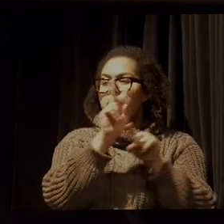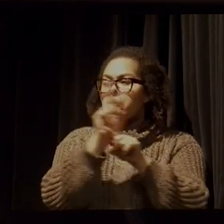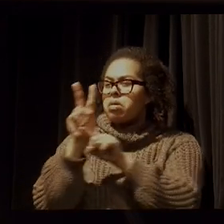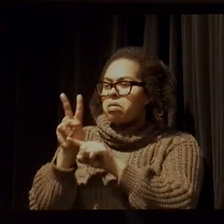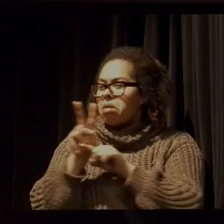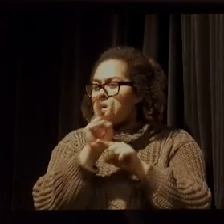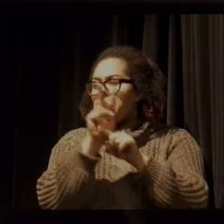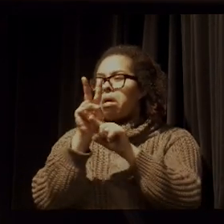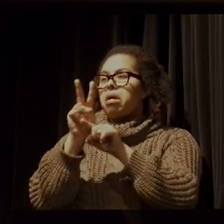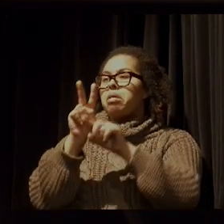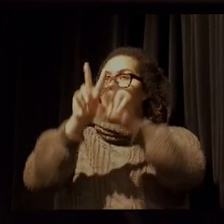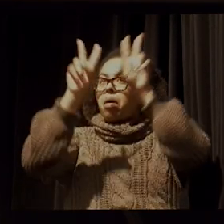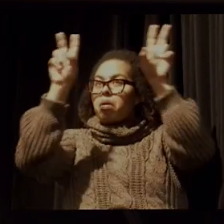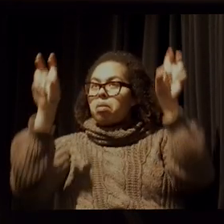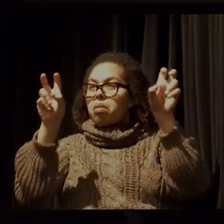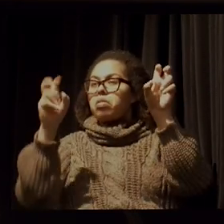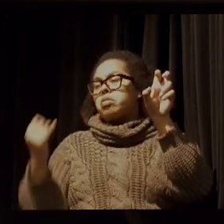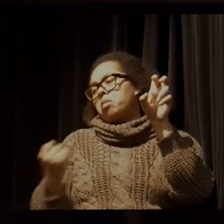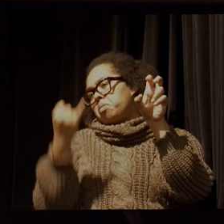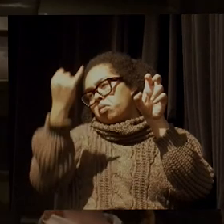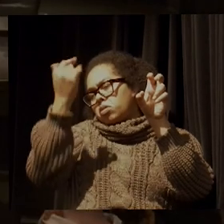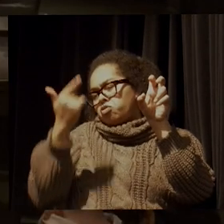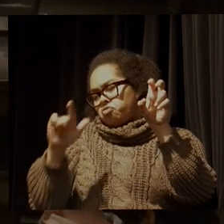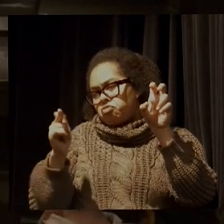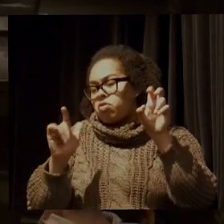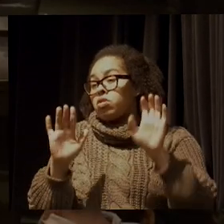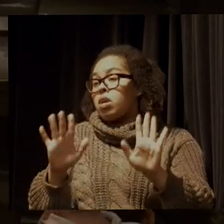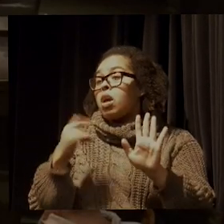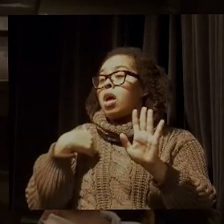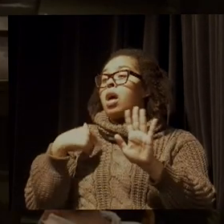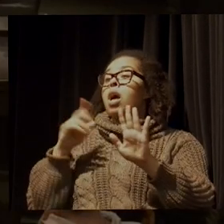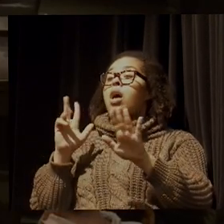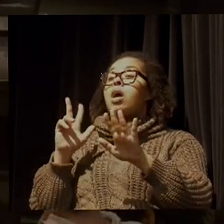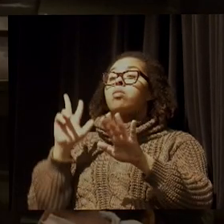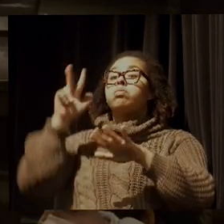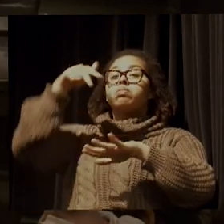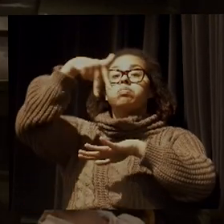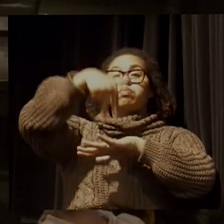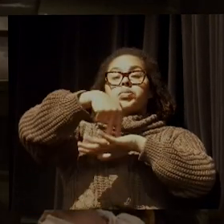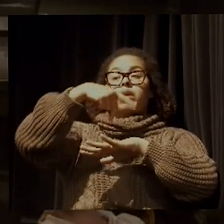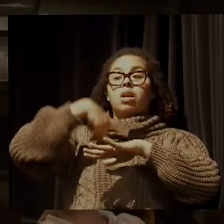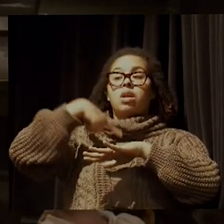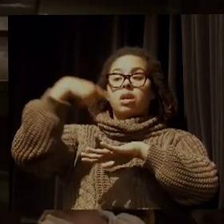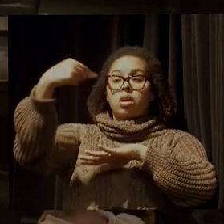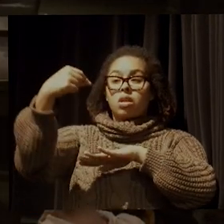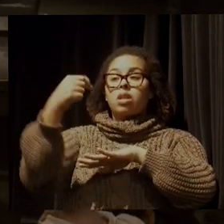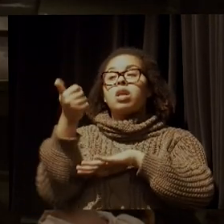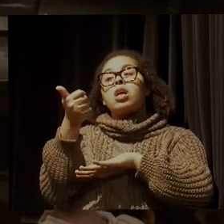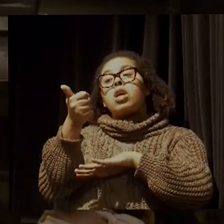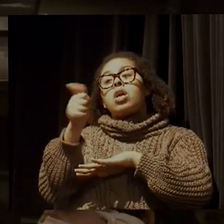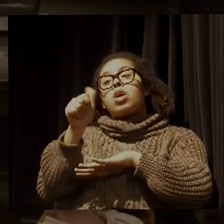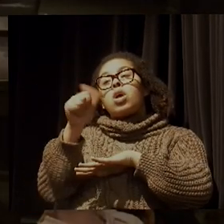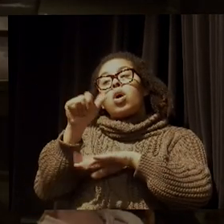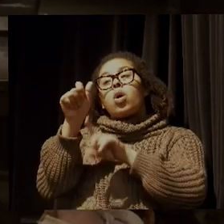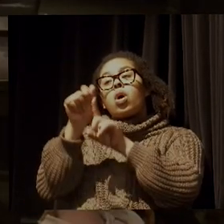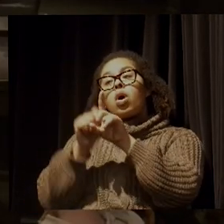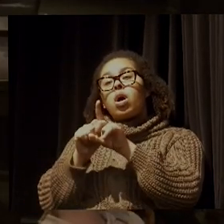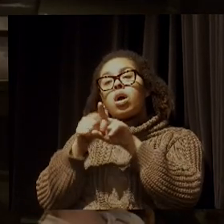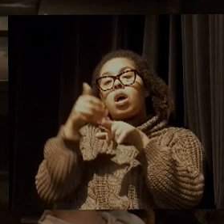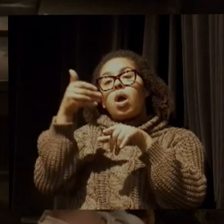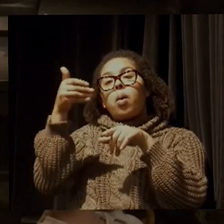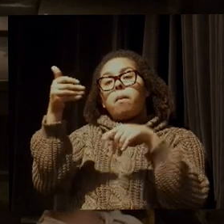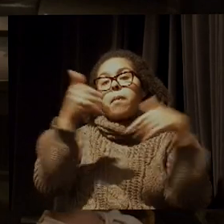com essa singularidade e relevância, e eu fui eleito porque em 11 meses eu participei de 190